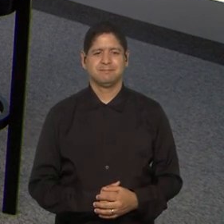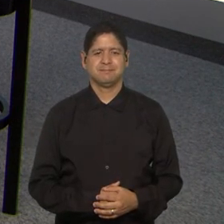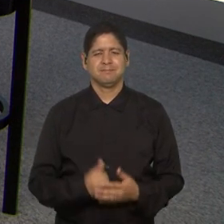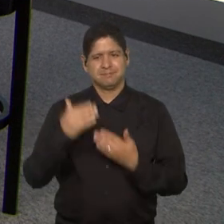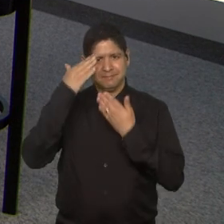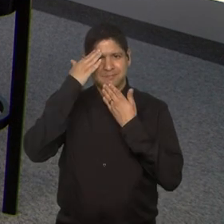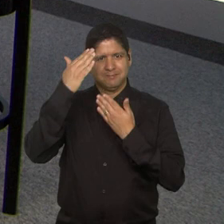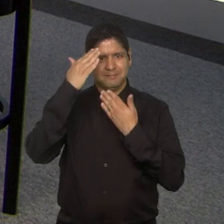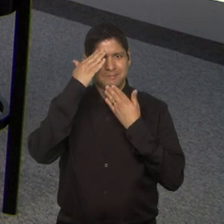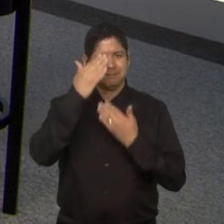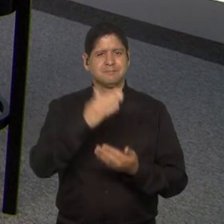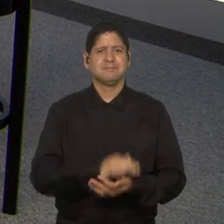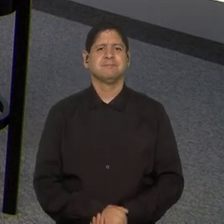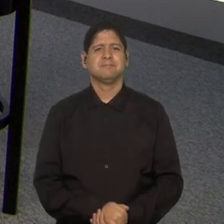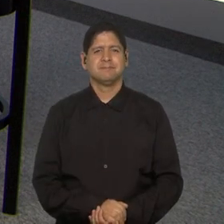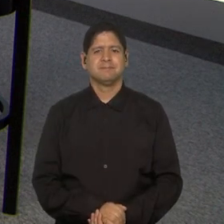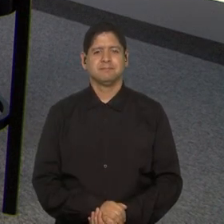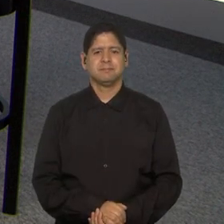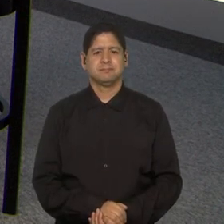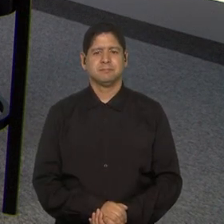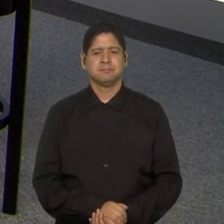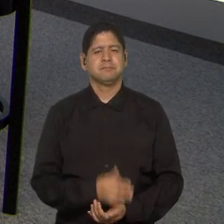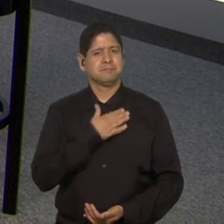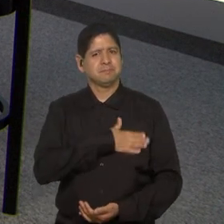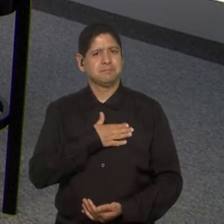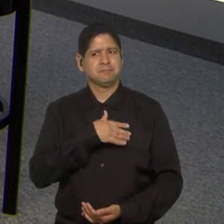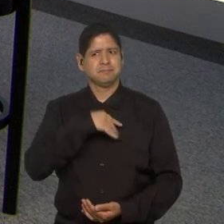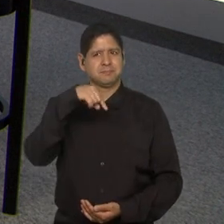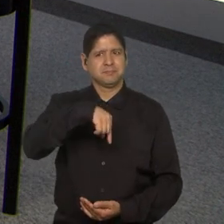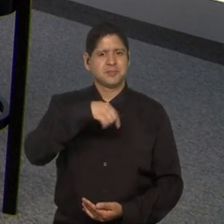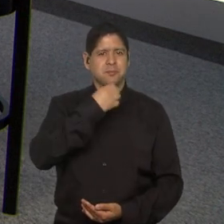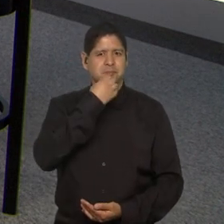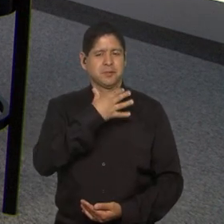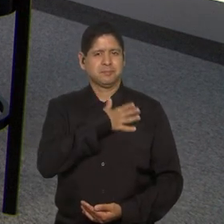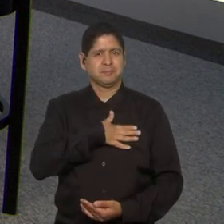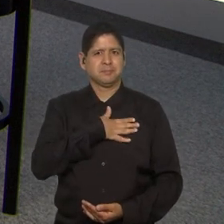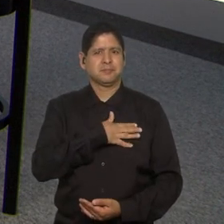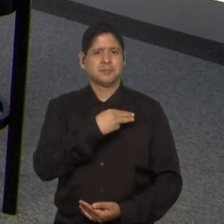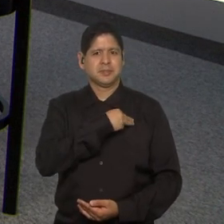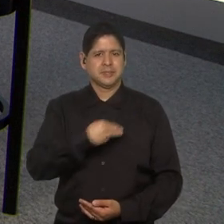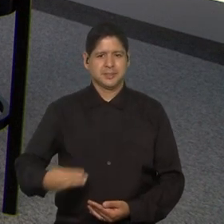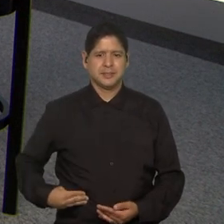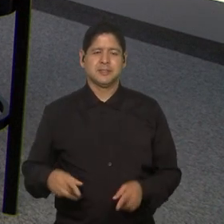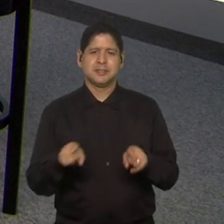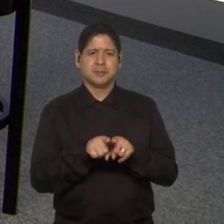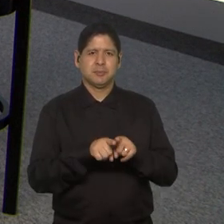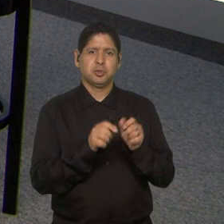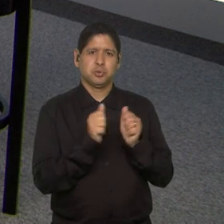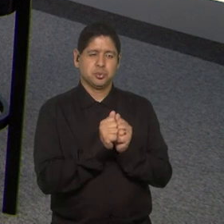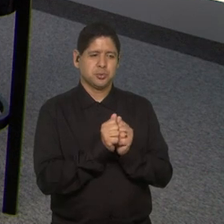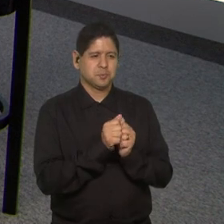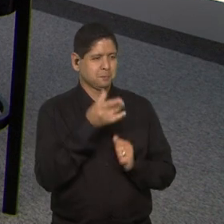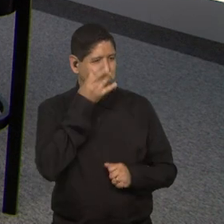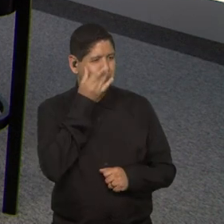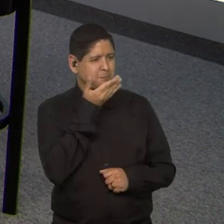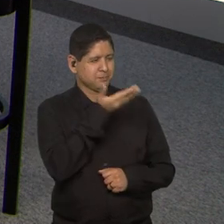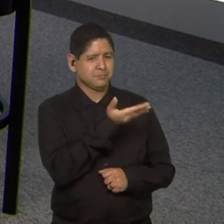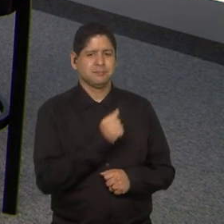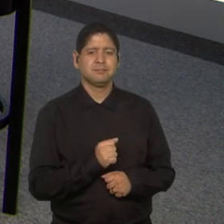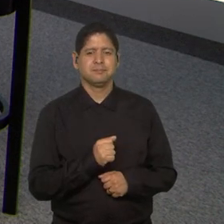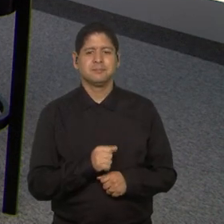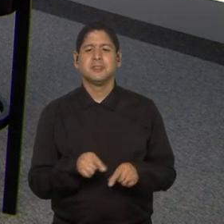Obrigada, obrigada. Obrigado, prazer estar aqui. Ministra, é prazer estar pessoalmente aqui com você.